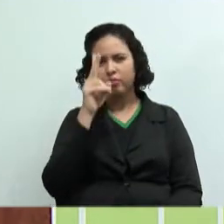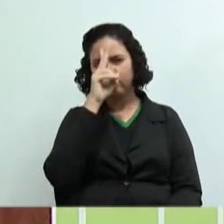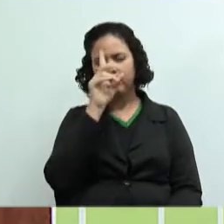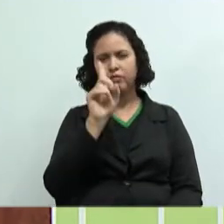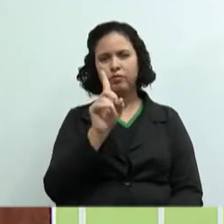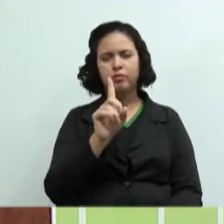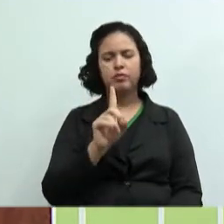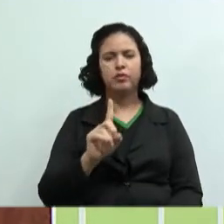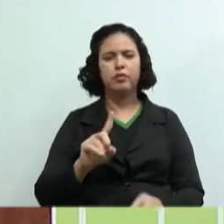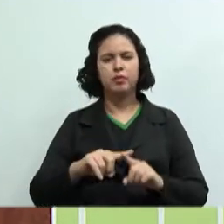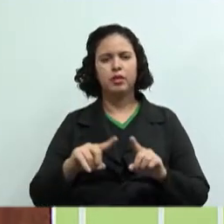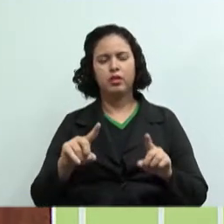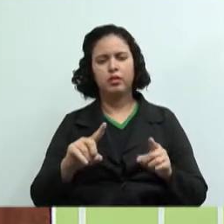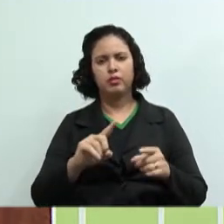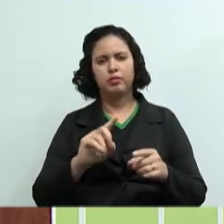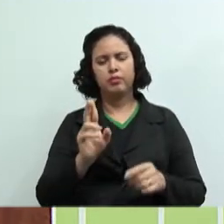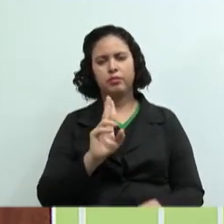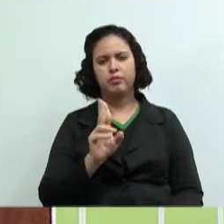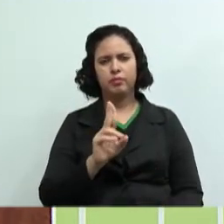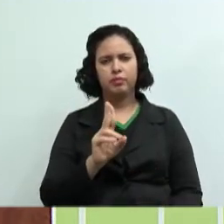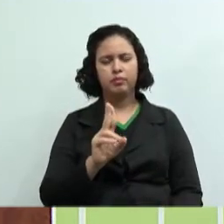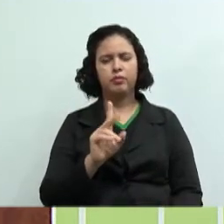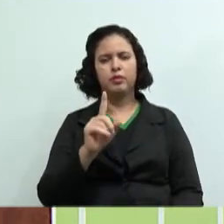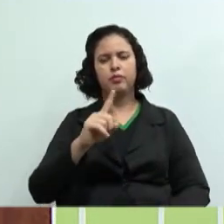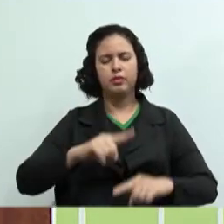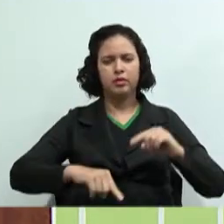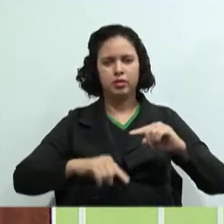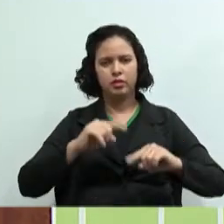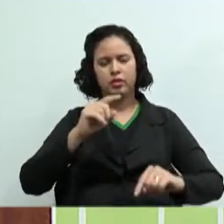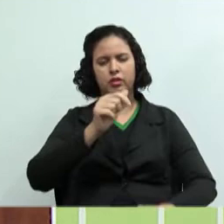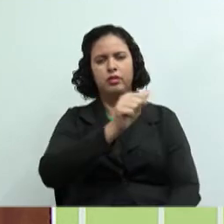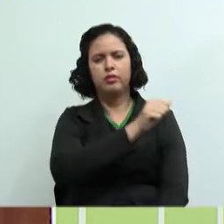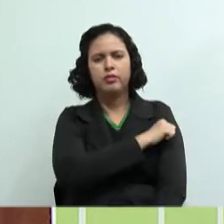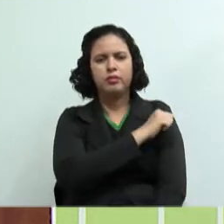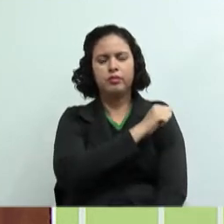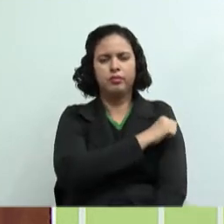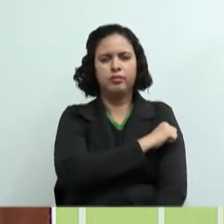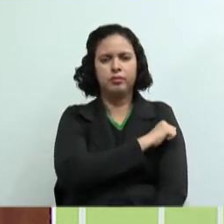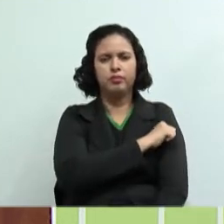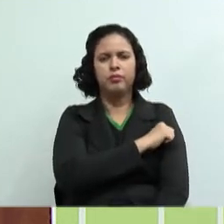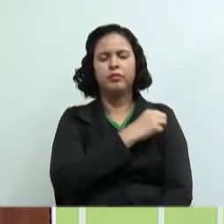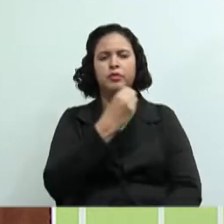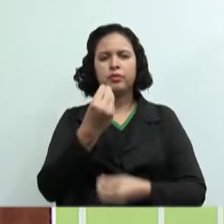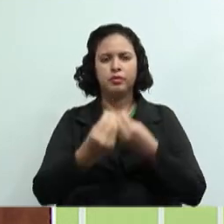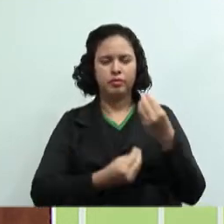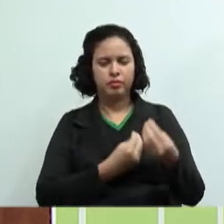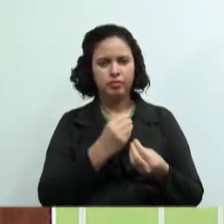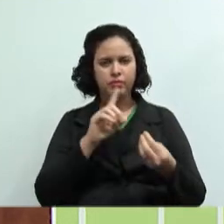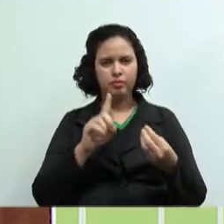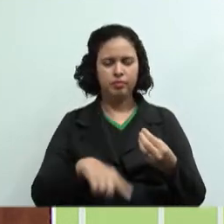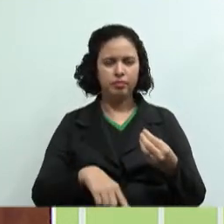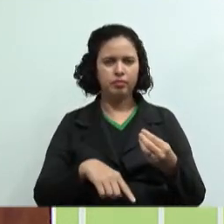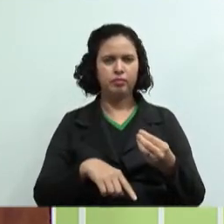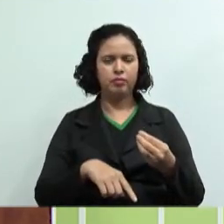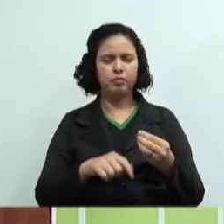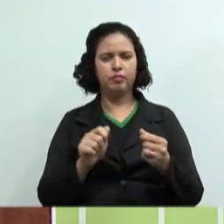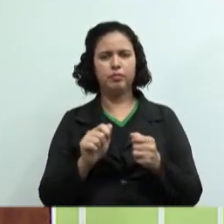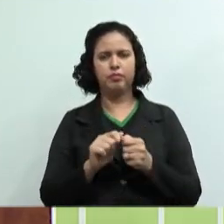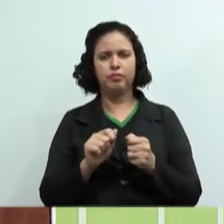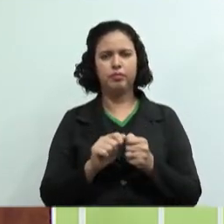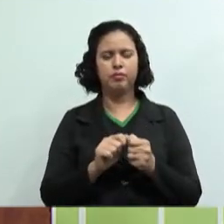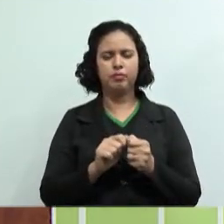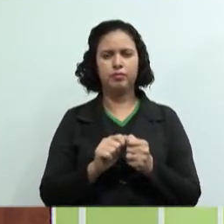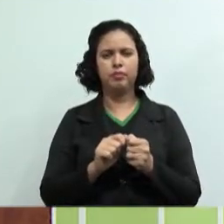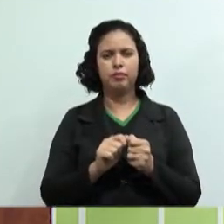anexo, mas está escrito assim, material do aluno. Então, ele está bem explicadinho como será essa construção. Então, vocês vão